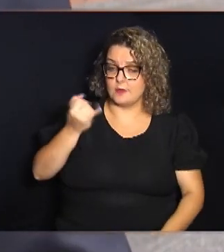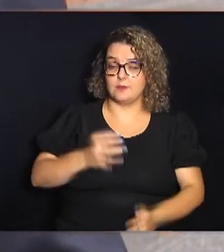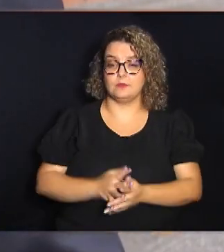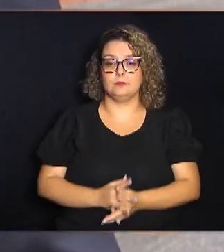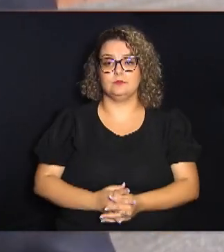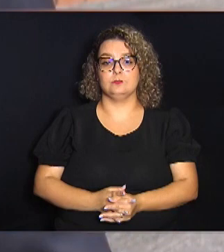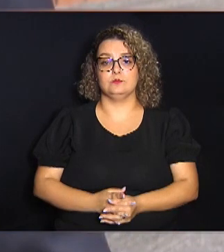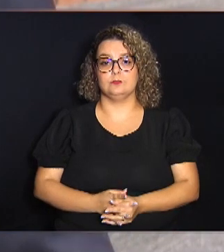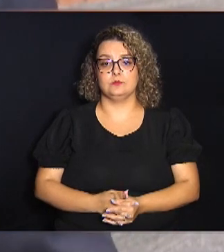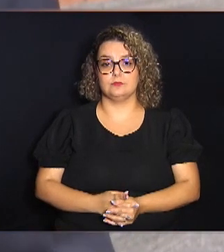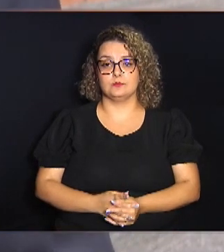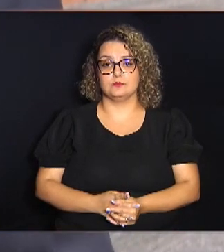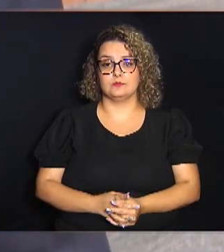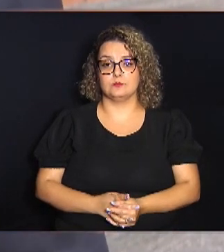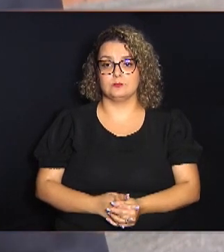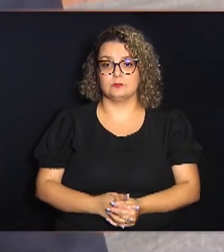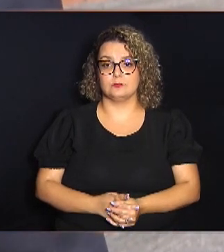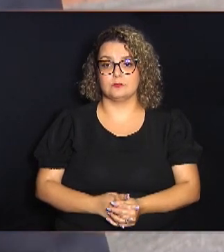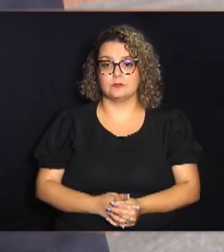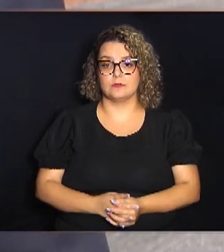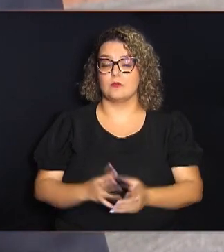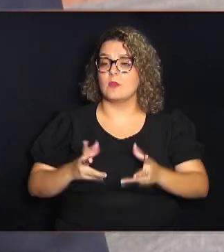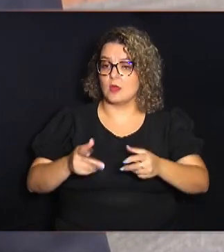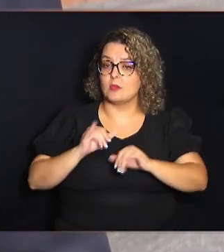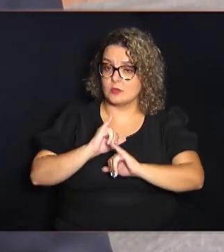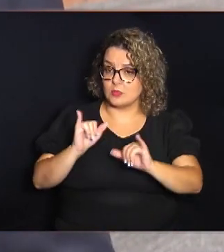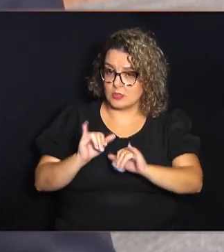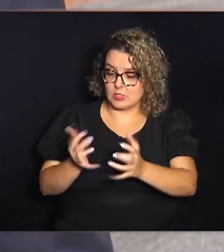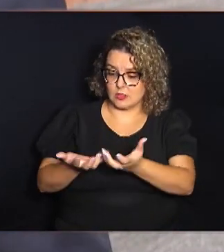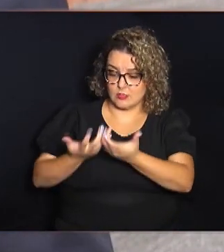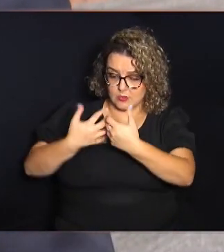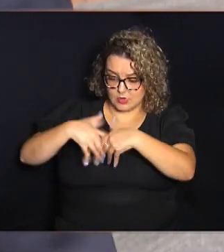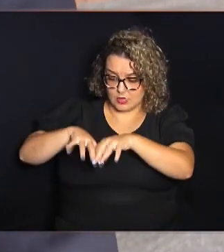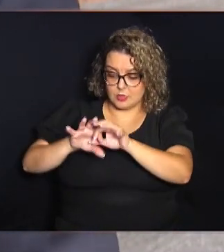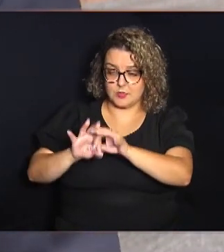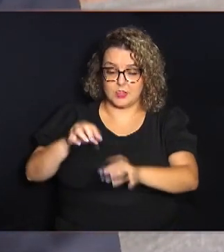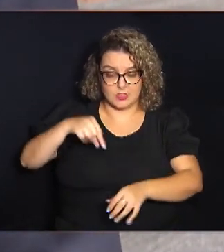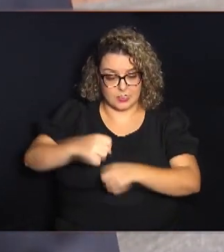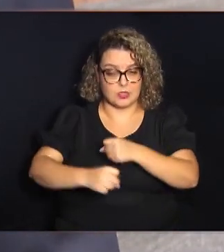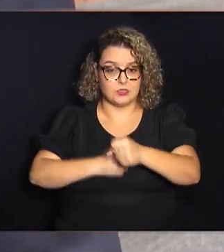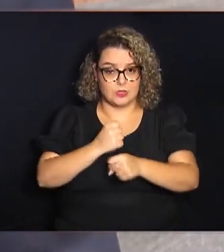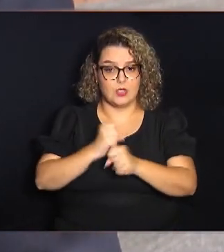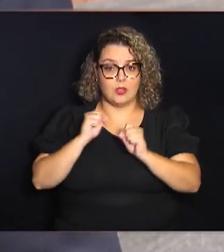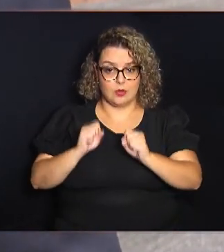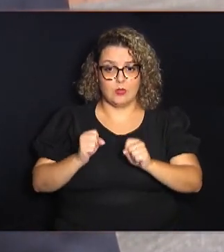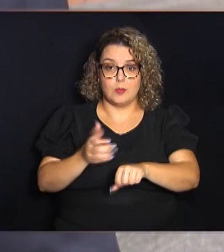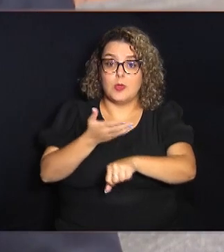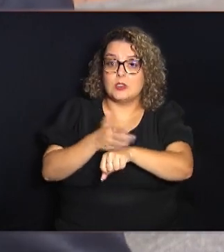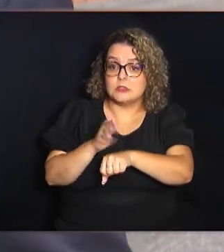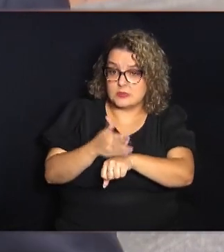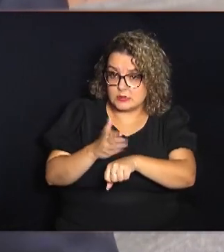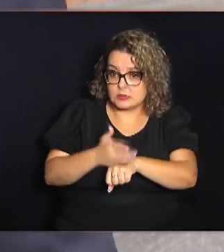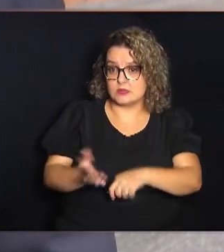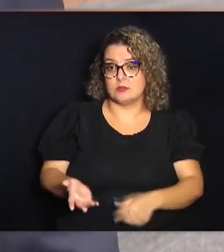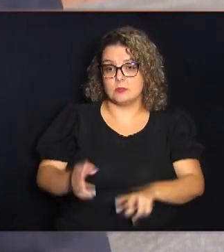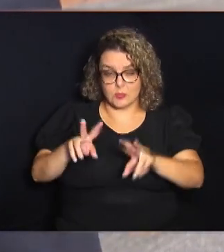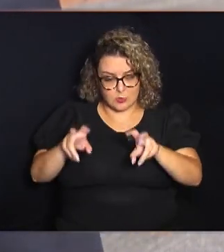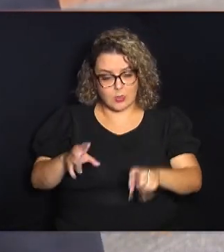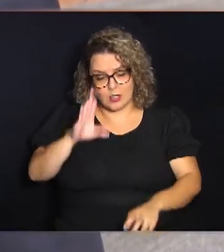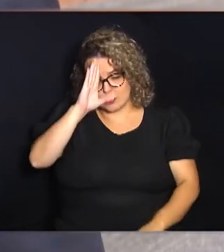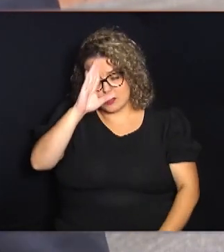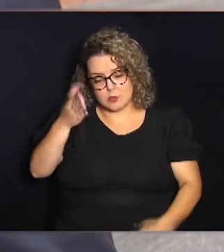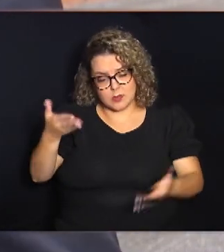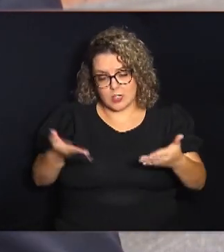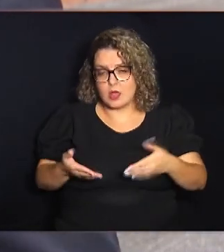Durante toda a campanha da Fraternidade deste ano, nós vamos poder praticar essa questão, principalmente agora,